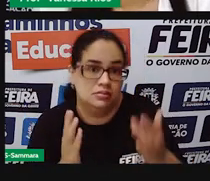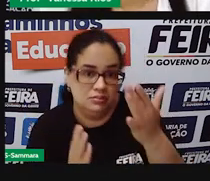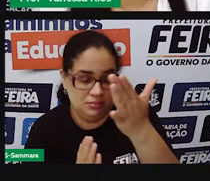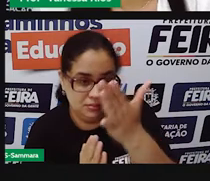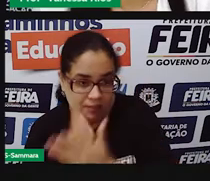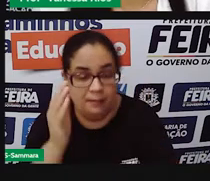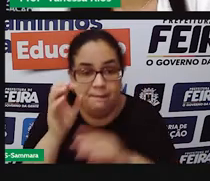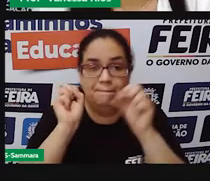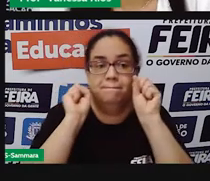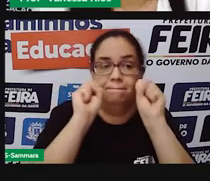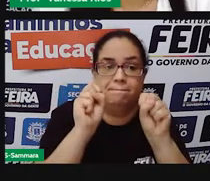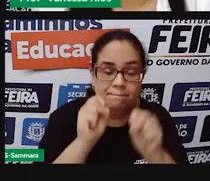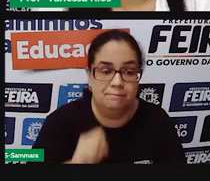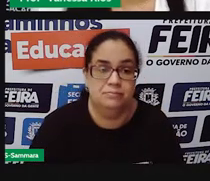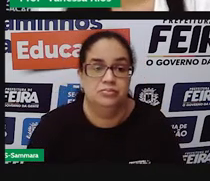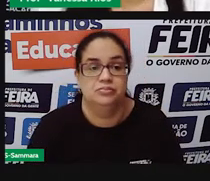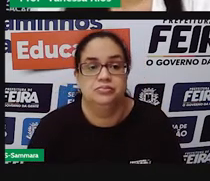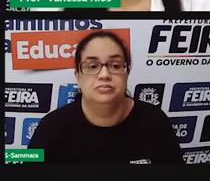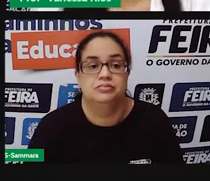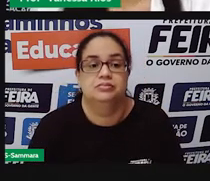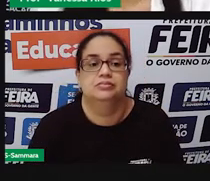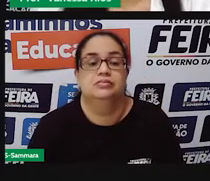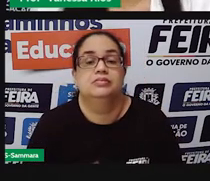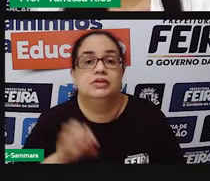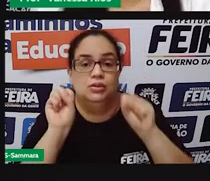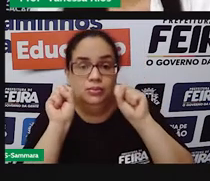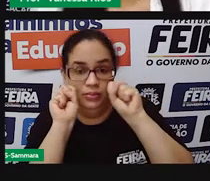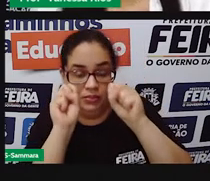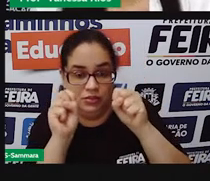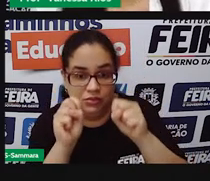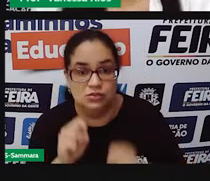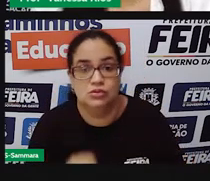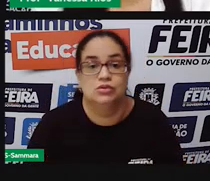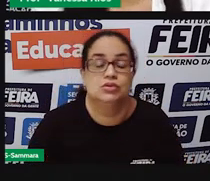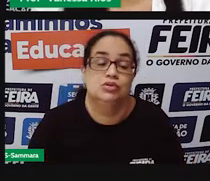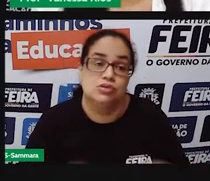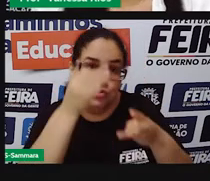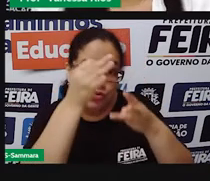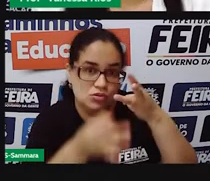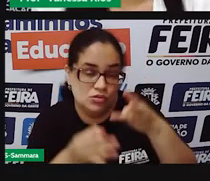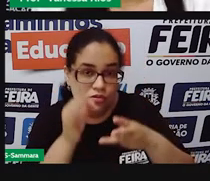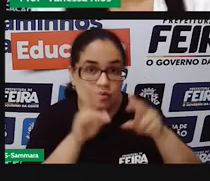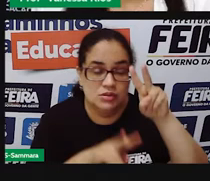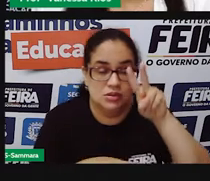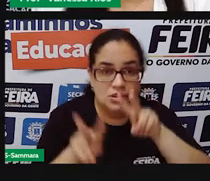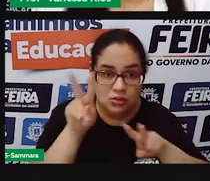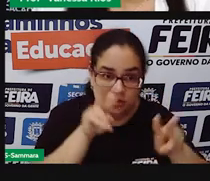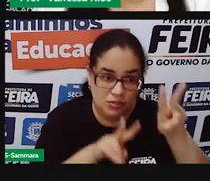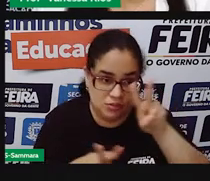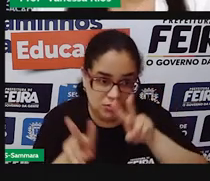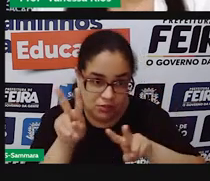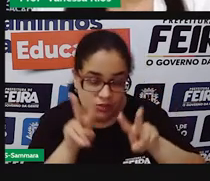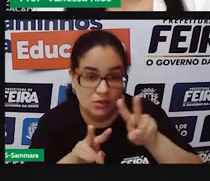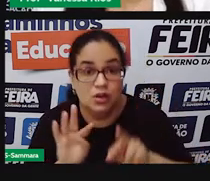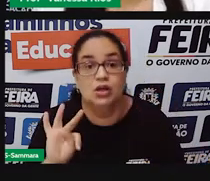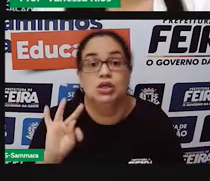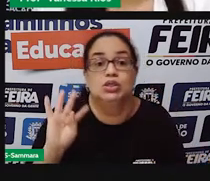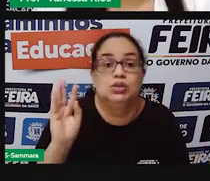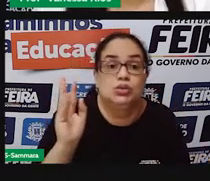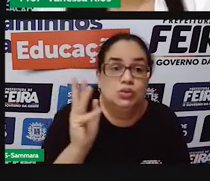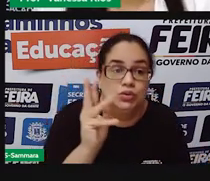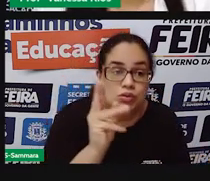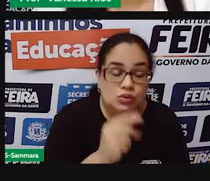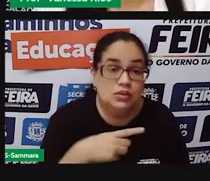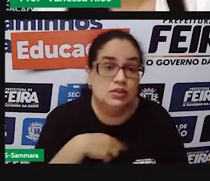pelo poder executivo. Então, o poder judiciário, ele observa todas as ações